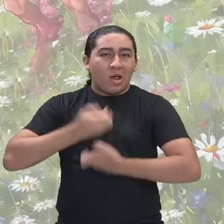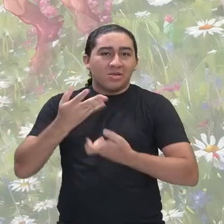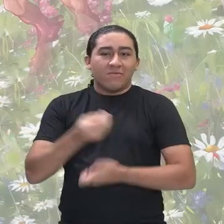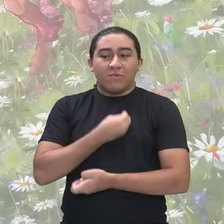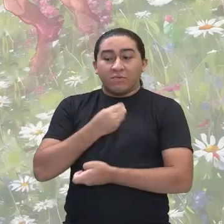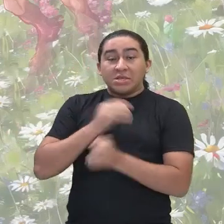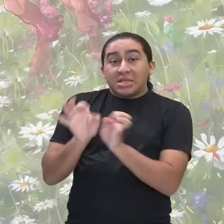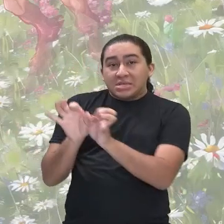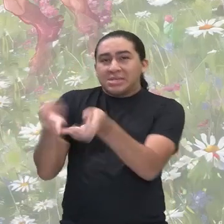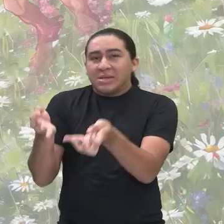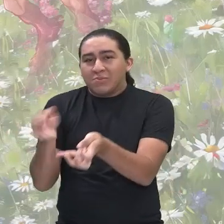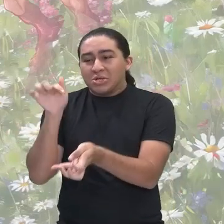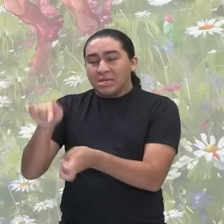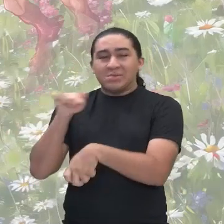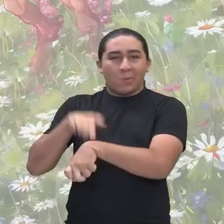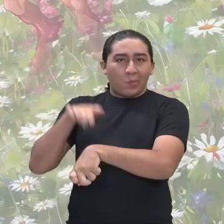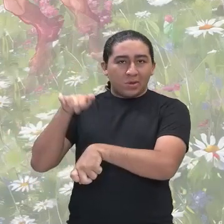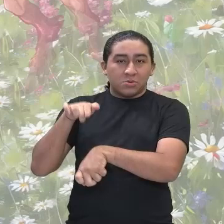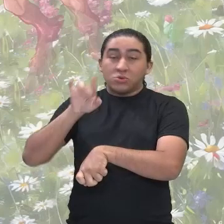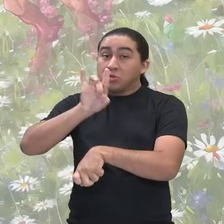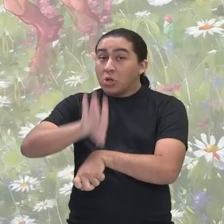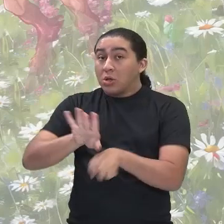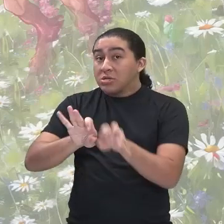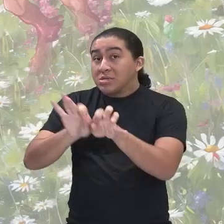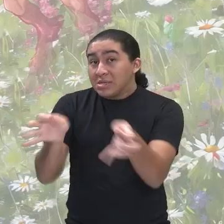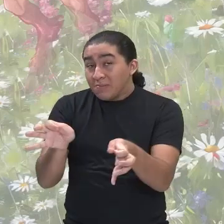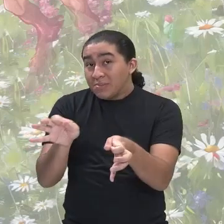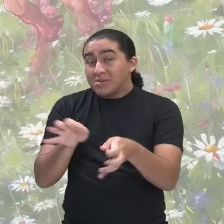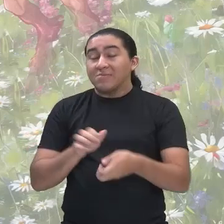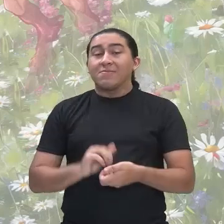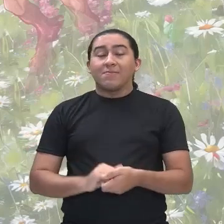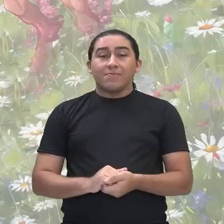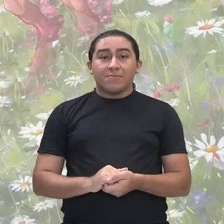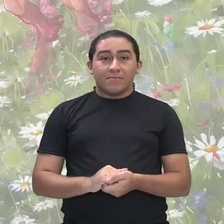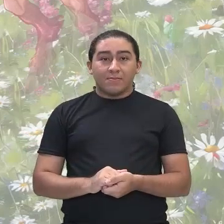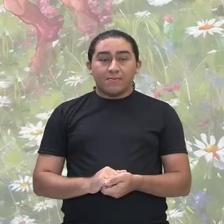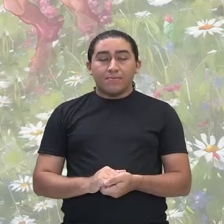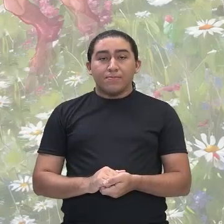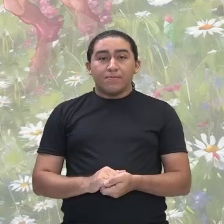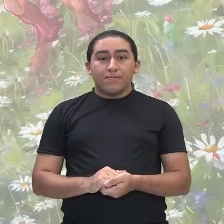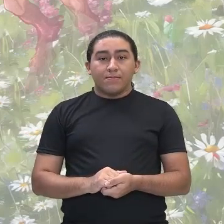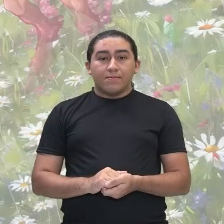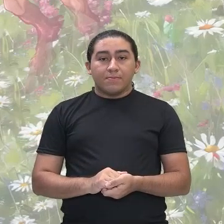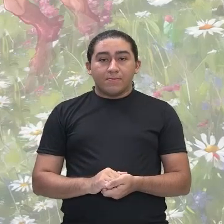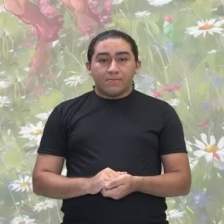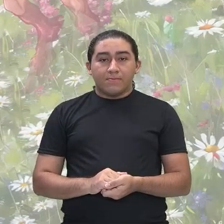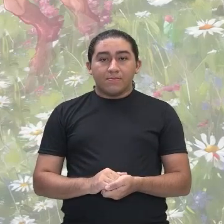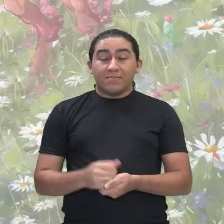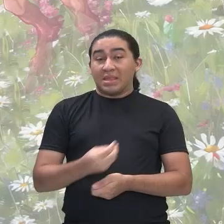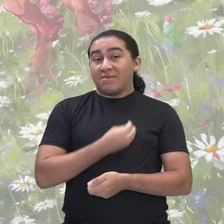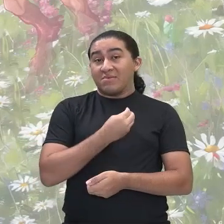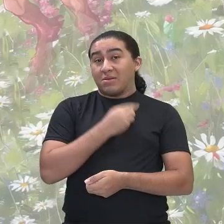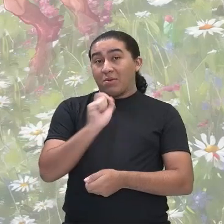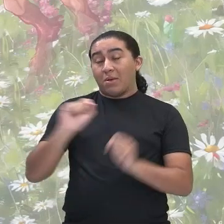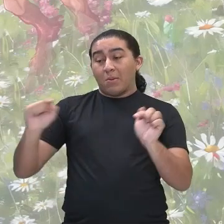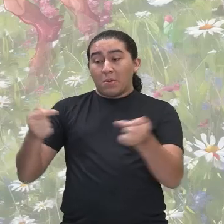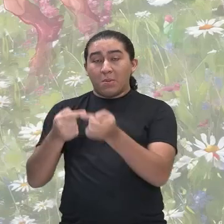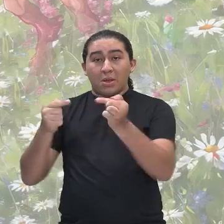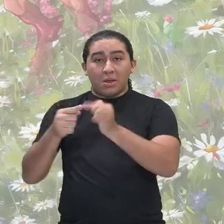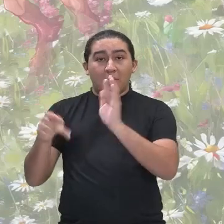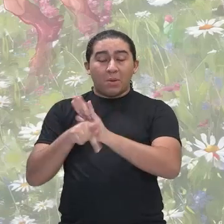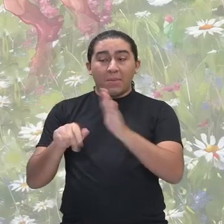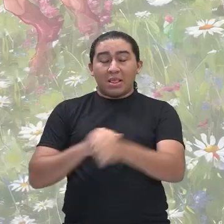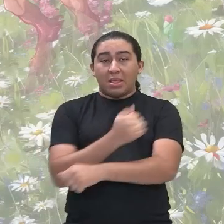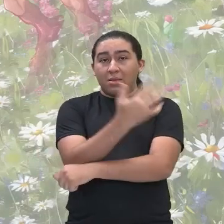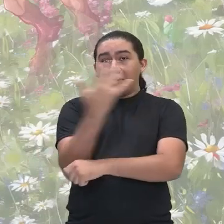daquele momento. Eles queriam viver aquilo que eles acreditavam, viver de acordo com a natureza. Então, no